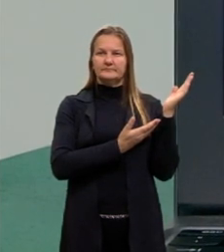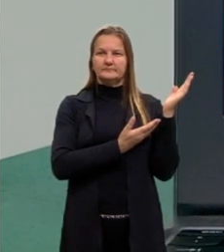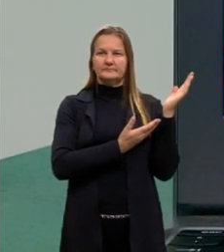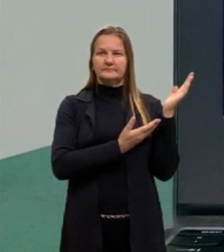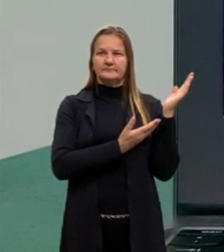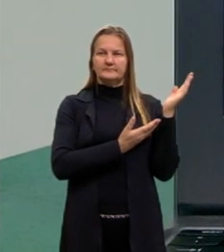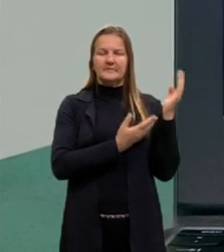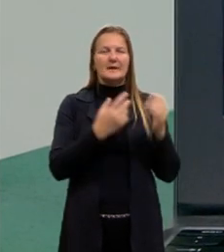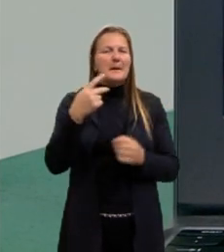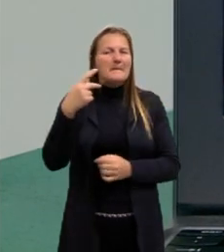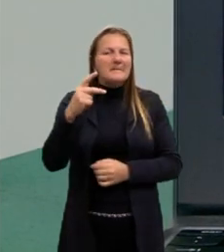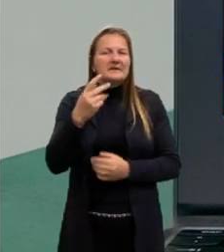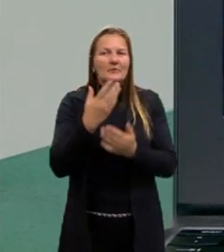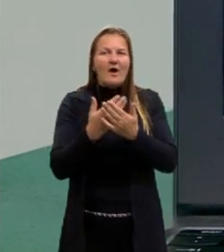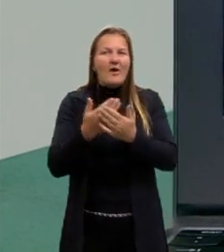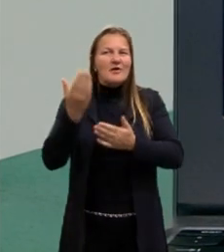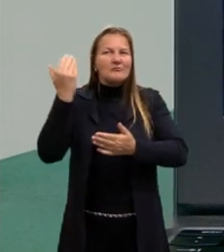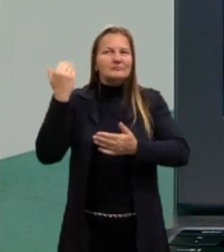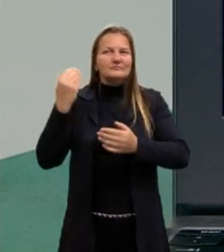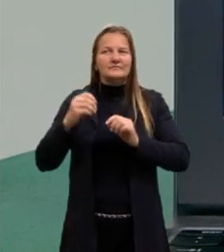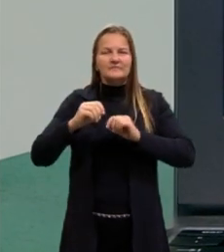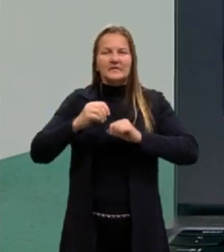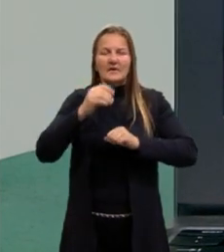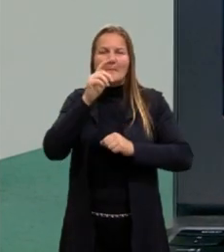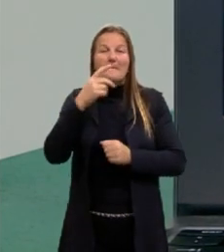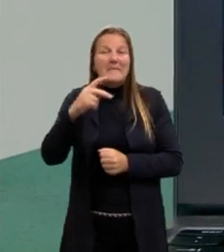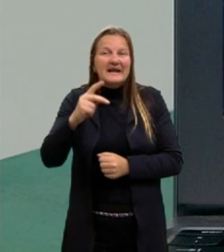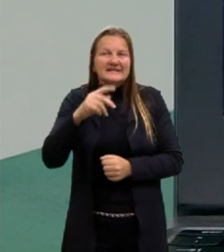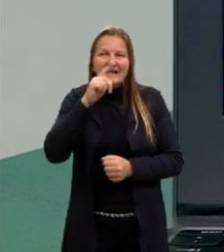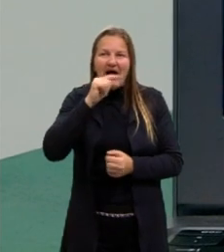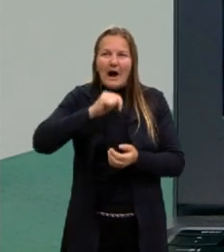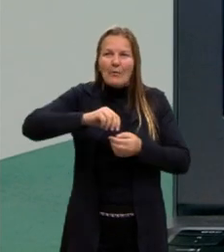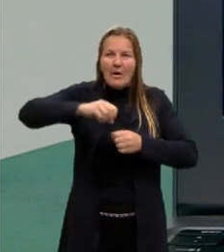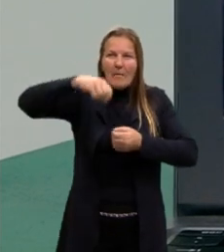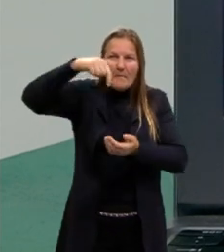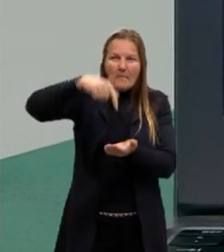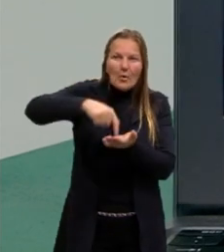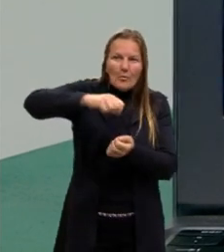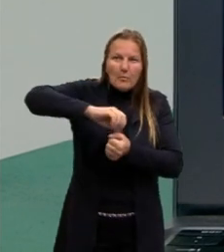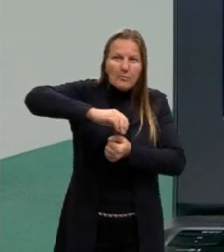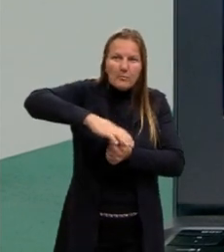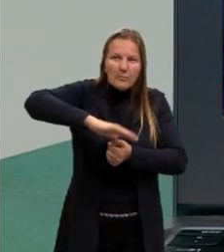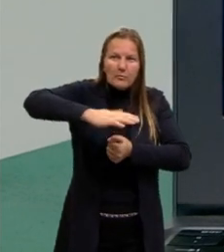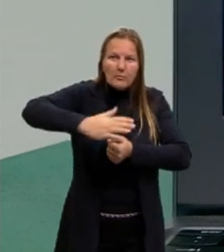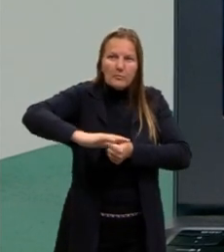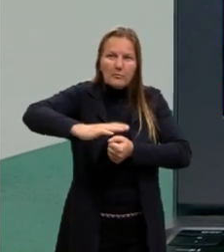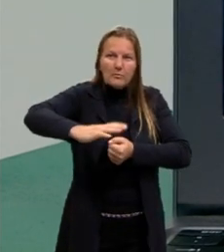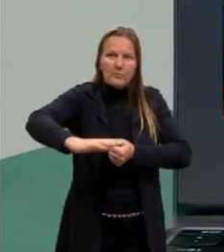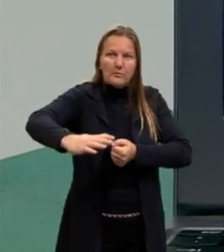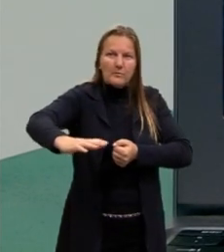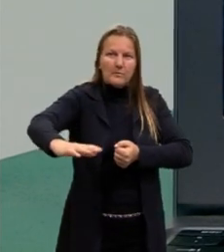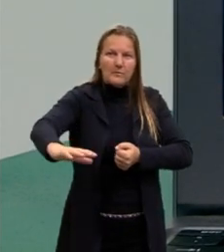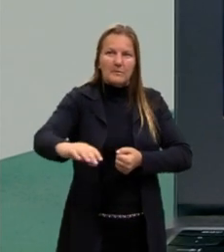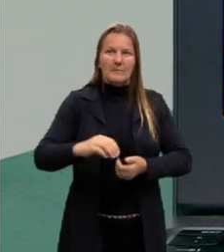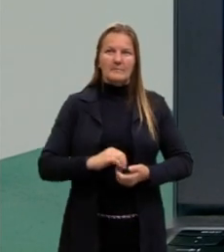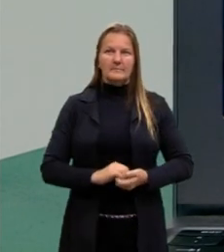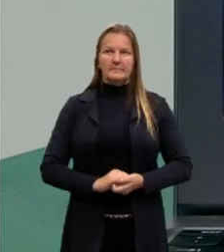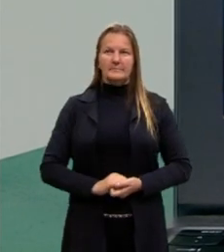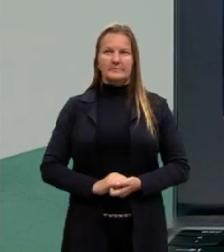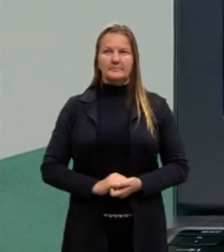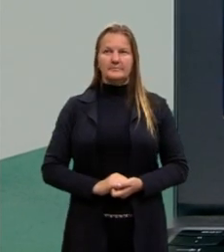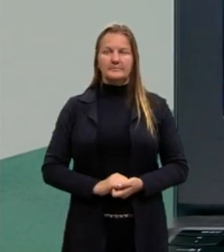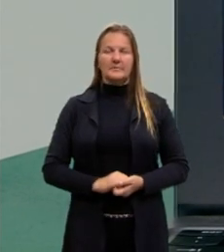até uma onda formada em água, né, que a gente já viu. Mas qual é a diferença, então, da onda sonora?